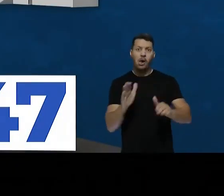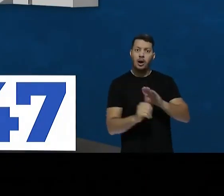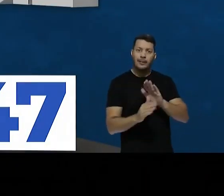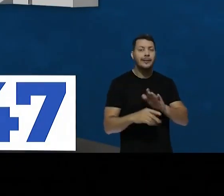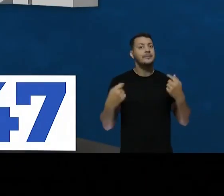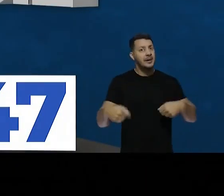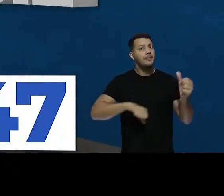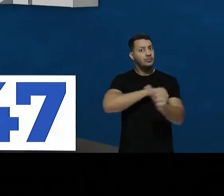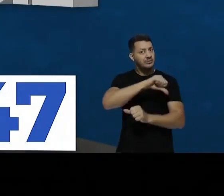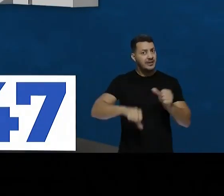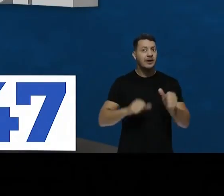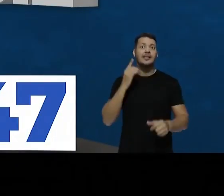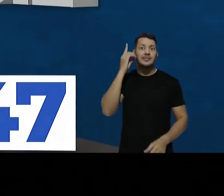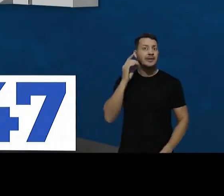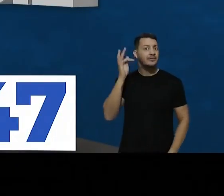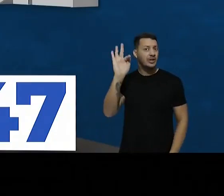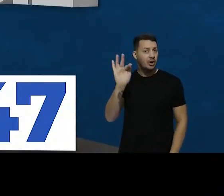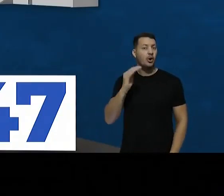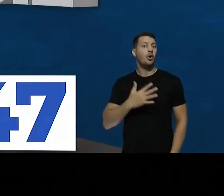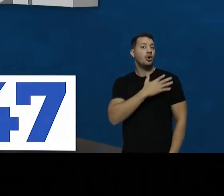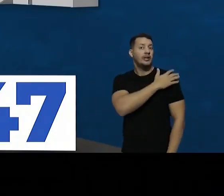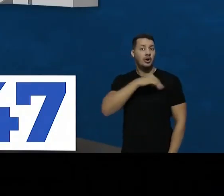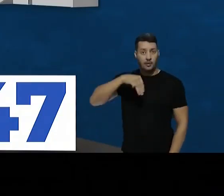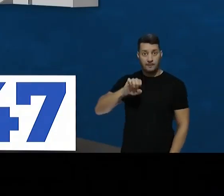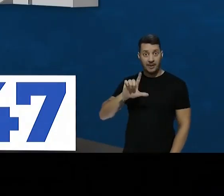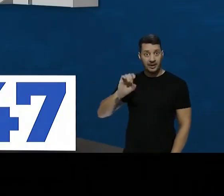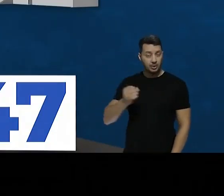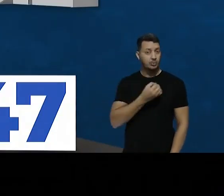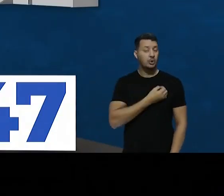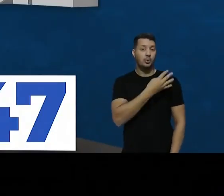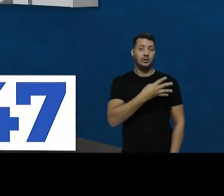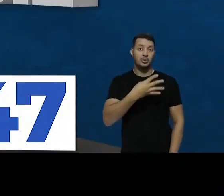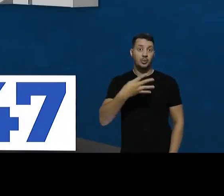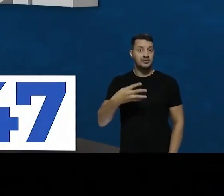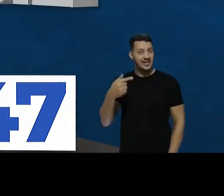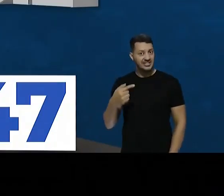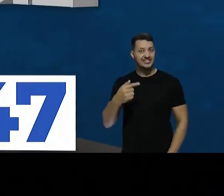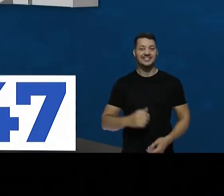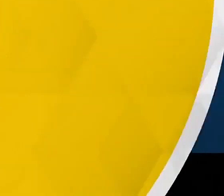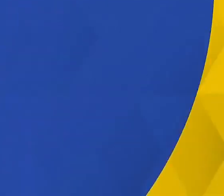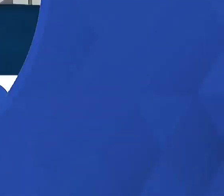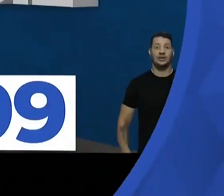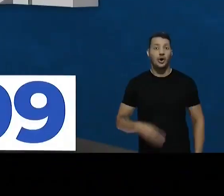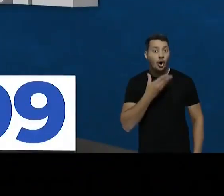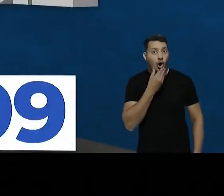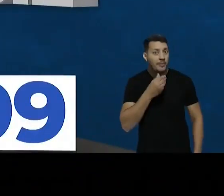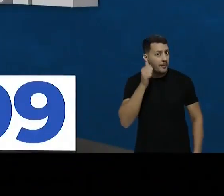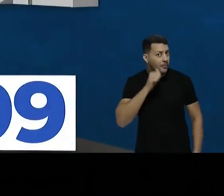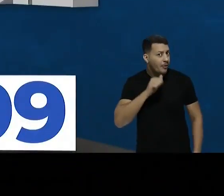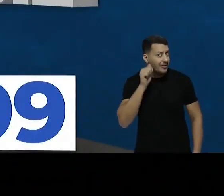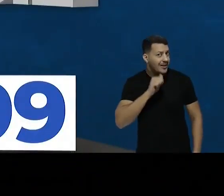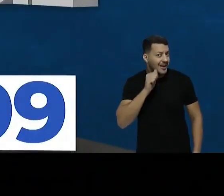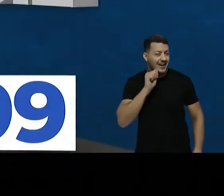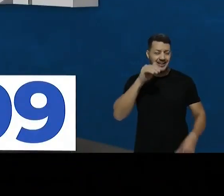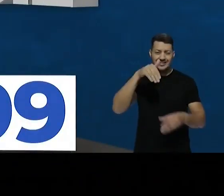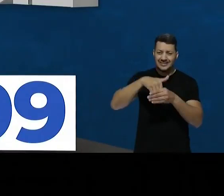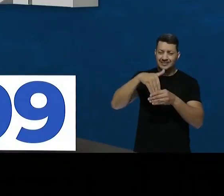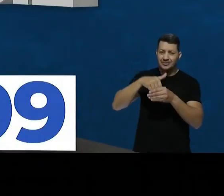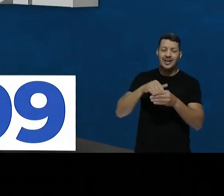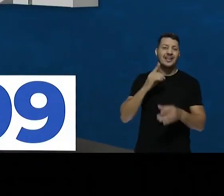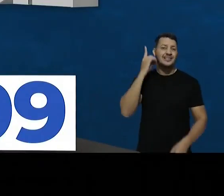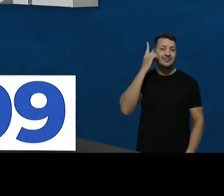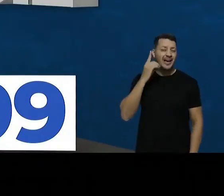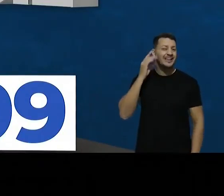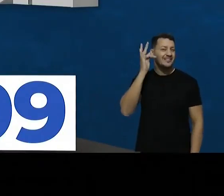estavam nas ruas cometendo novos crimes. Precisamos mudar. Deputado Federal, Coronel Melo, 4447. Meu querido, minha querida. Para